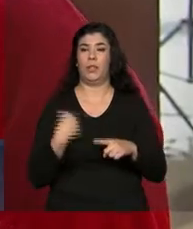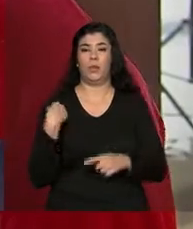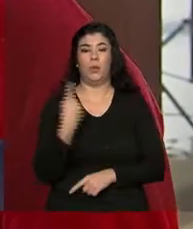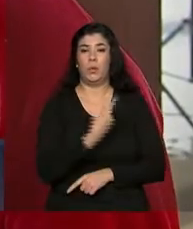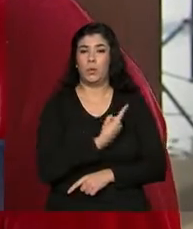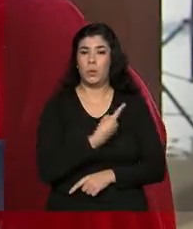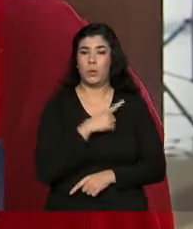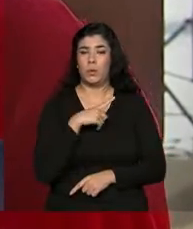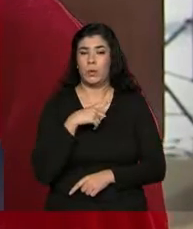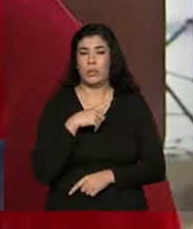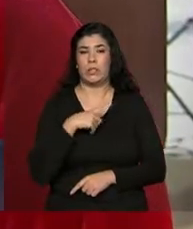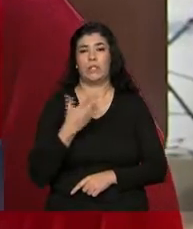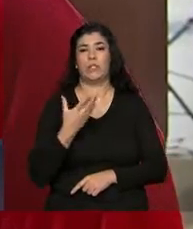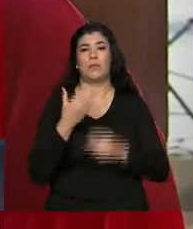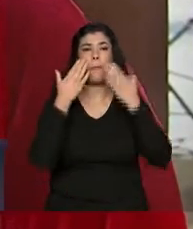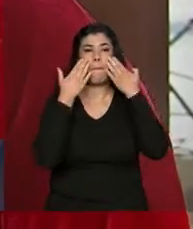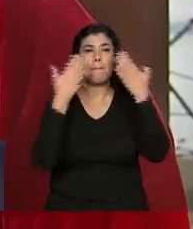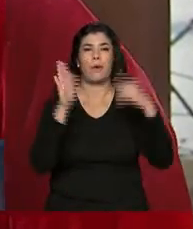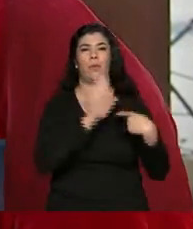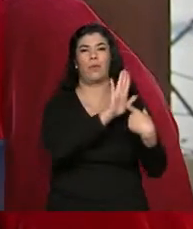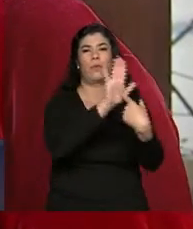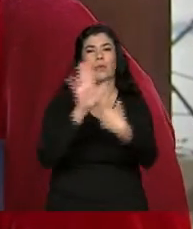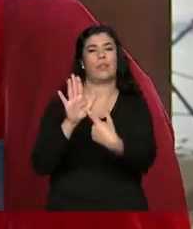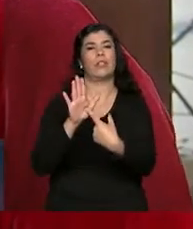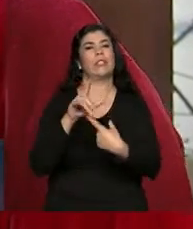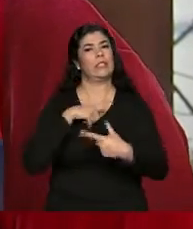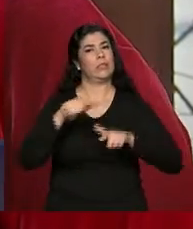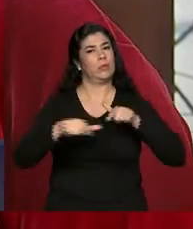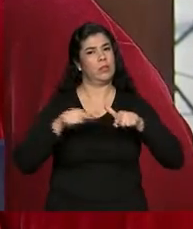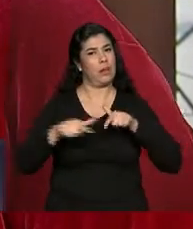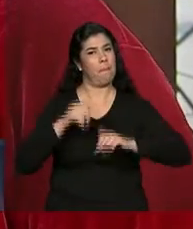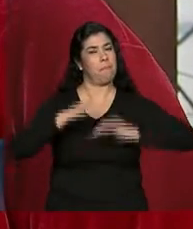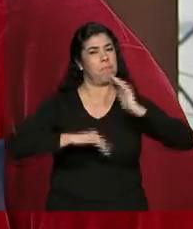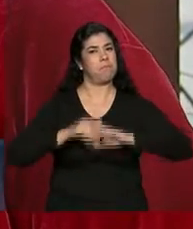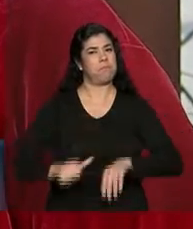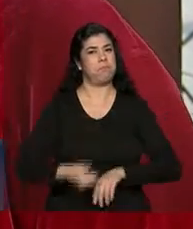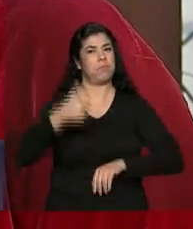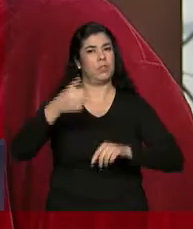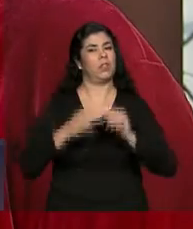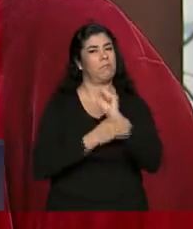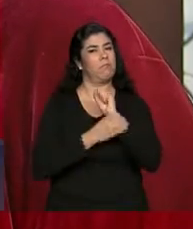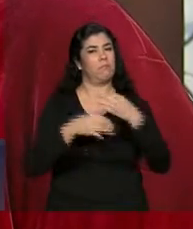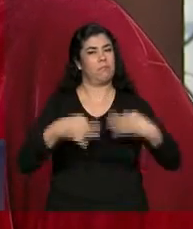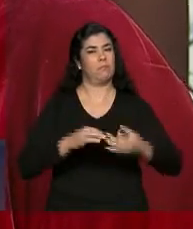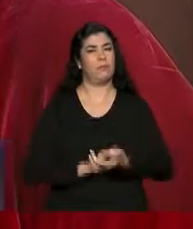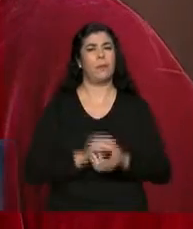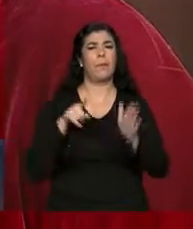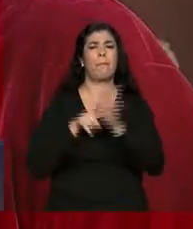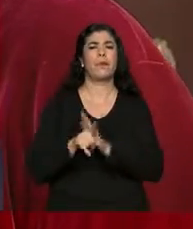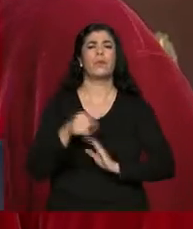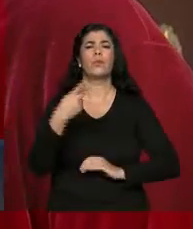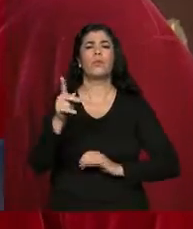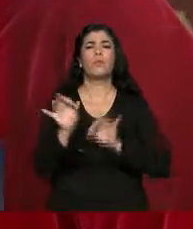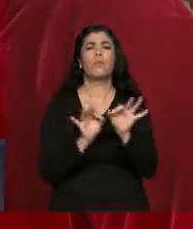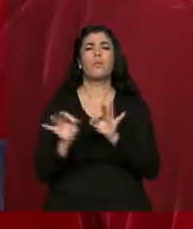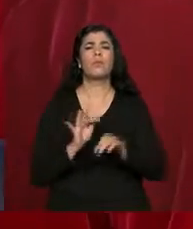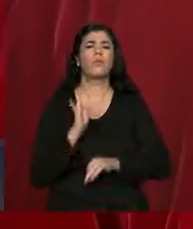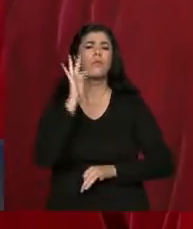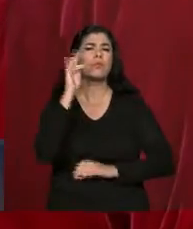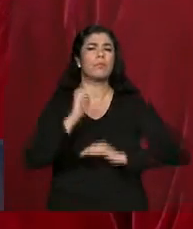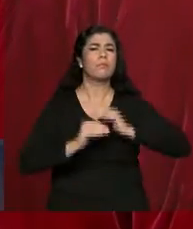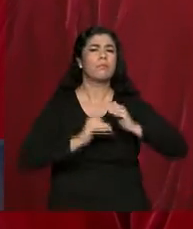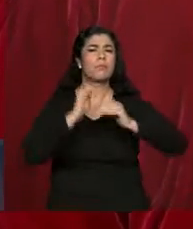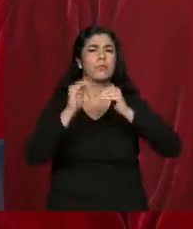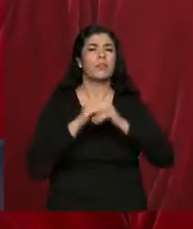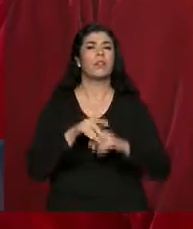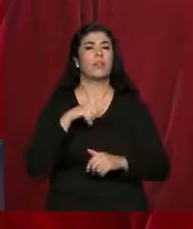apresenta o trabalho de qualidade. E tem que ter segurança também do que a gente faz. E você faz planos para o futuro, para crescer, se tornar